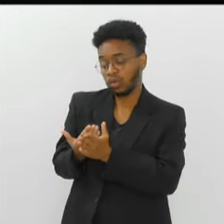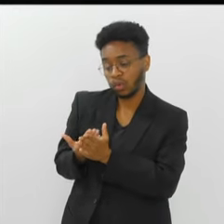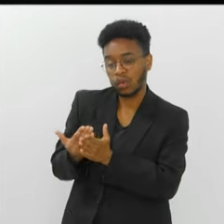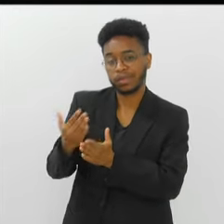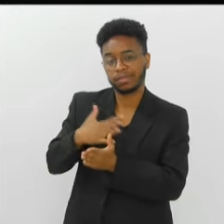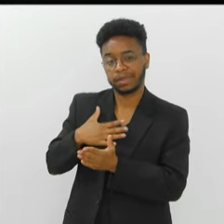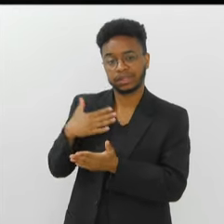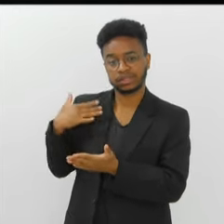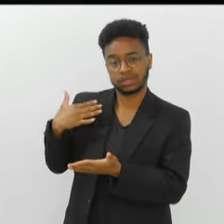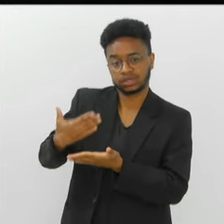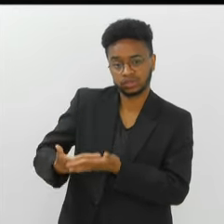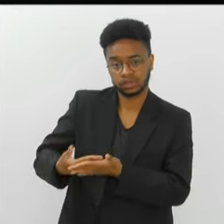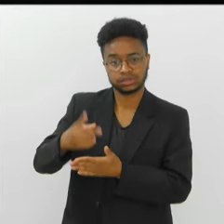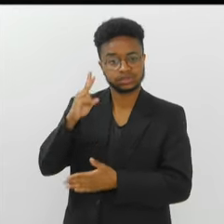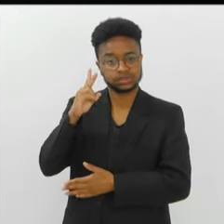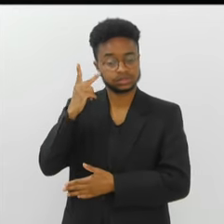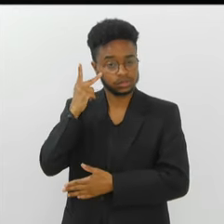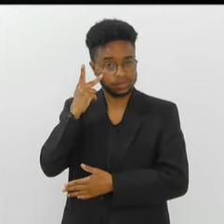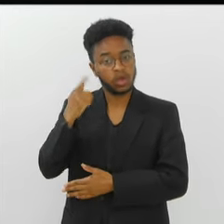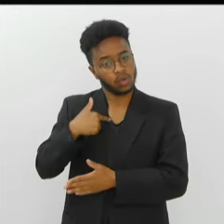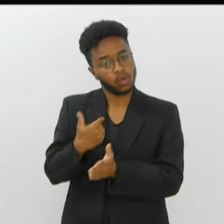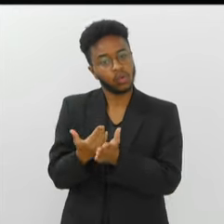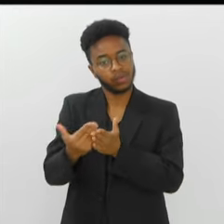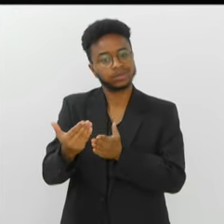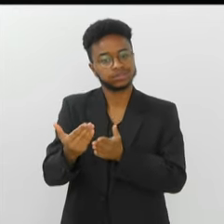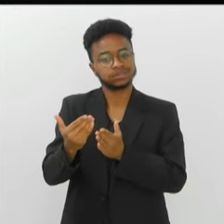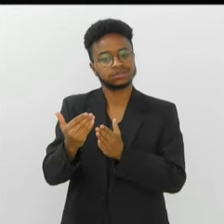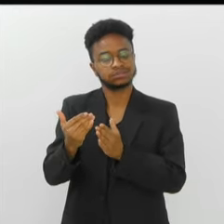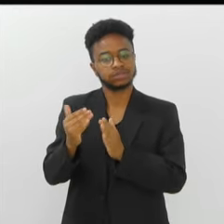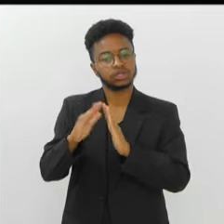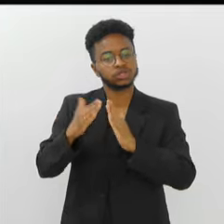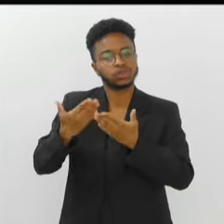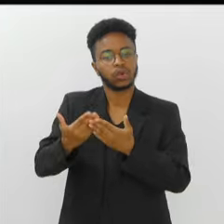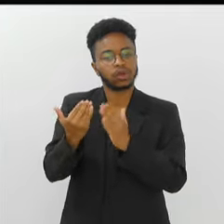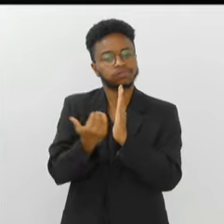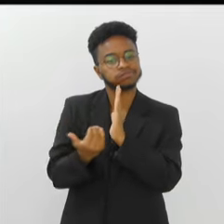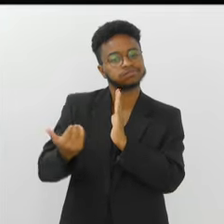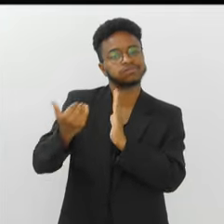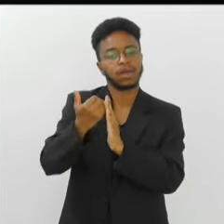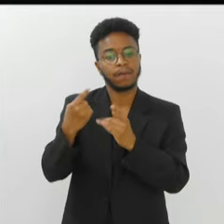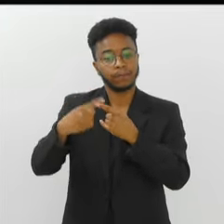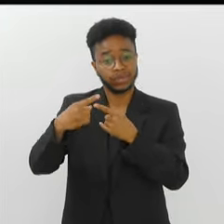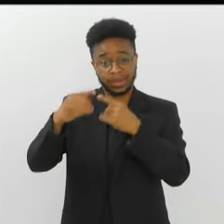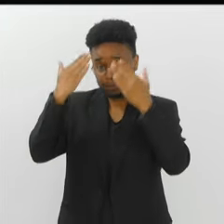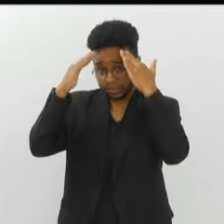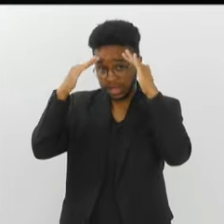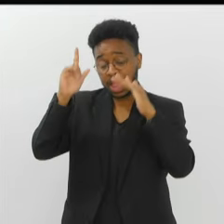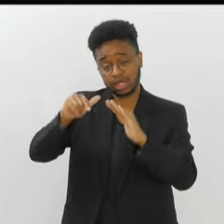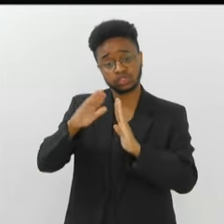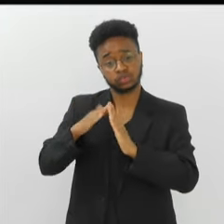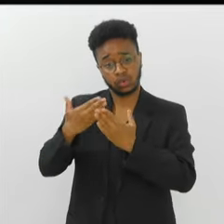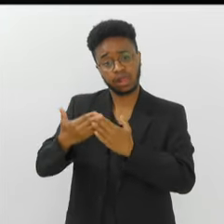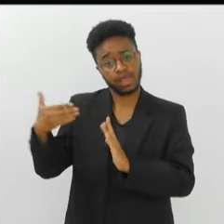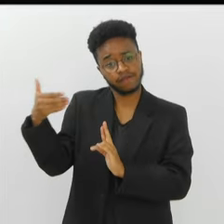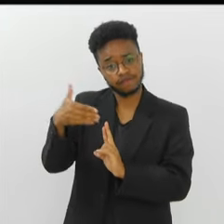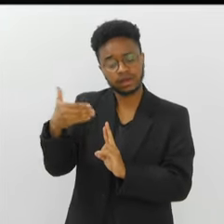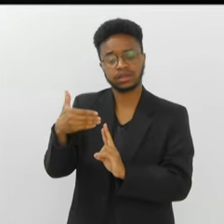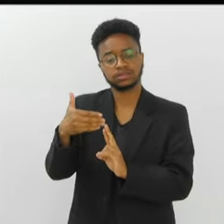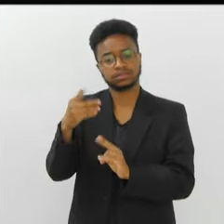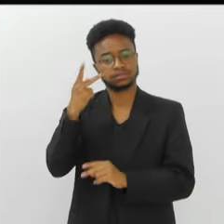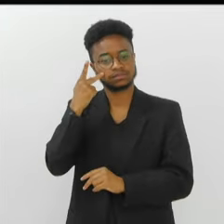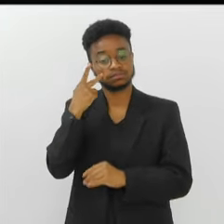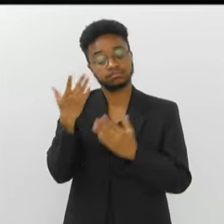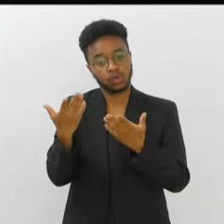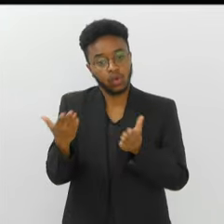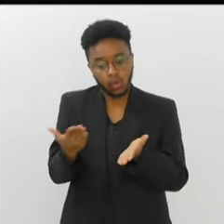Desde o início da minha trajetória no Carnaval de São Paulo, e já começou numa grande escola, que a Mocidade Alegre é uma escola bastante referenciada,